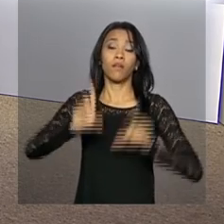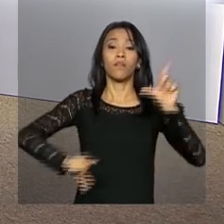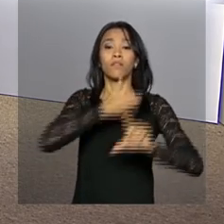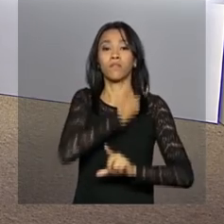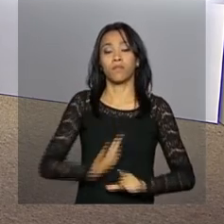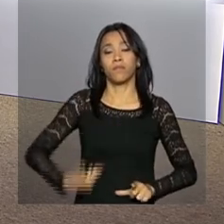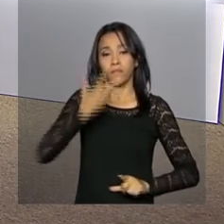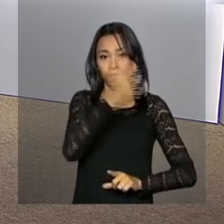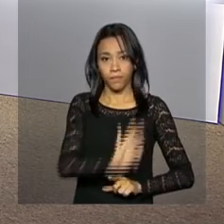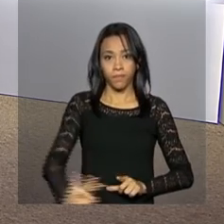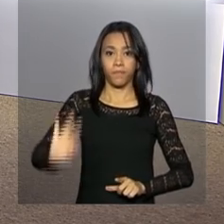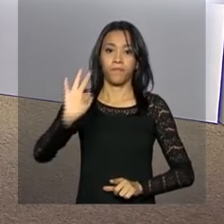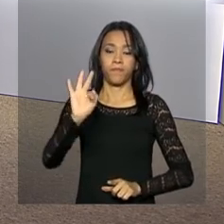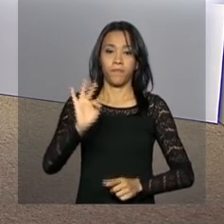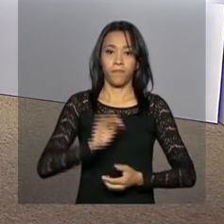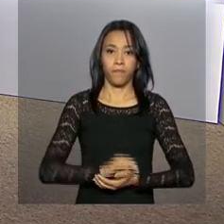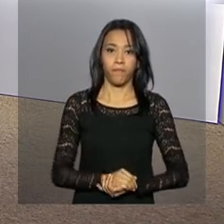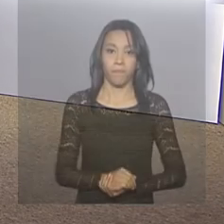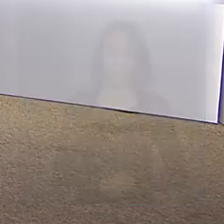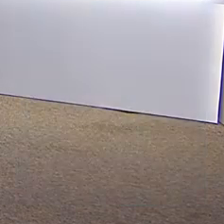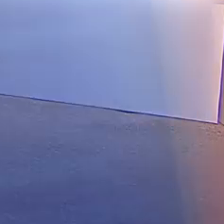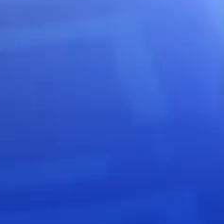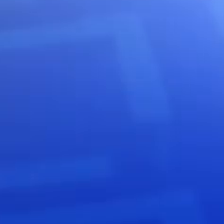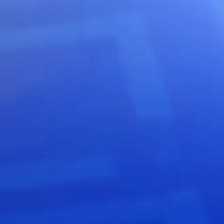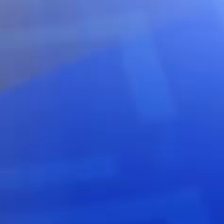NBR, a TV do Governo Federal. Tchau!